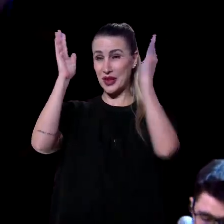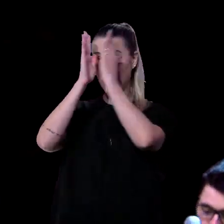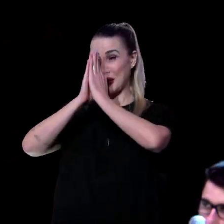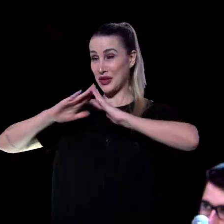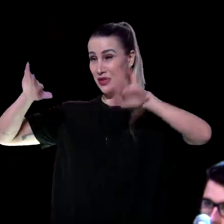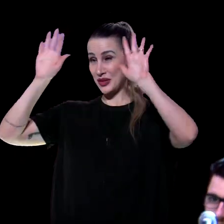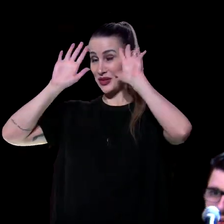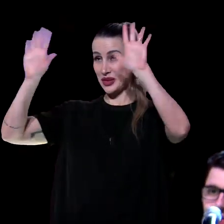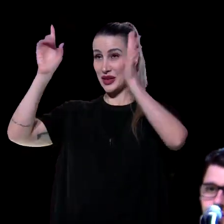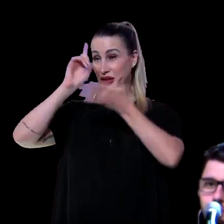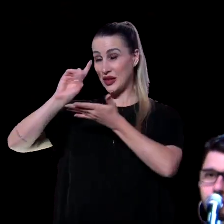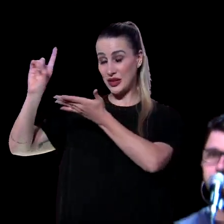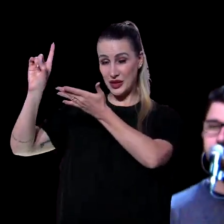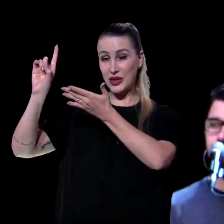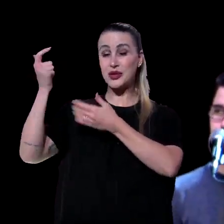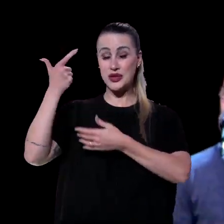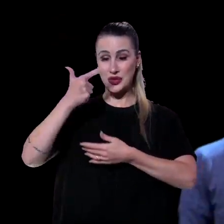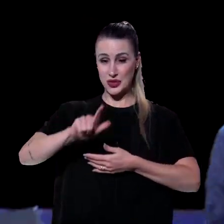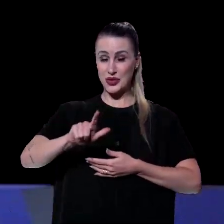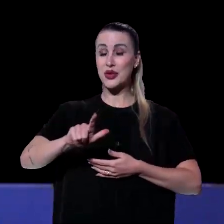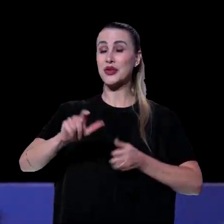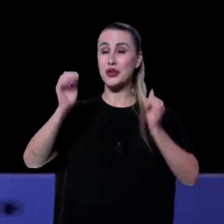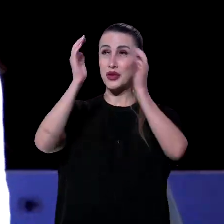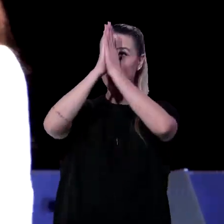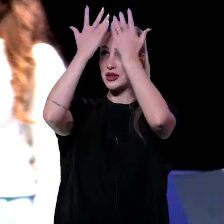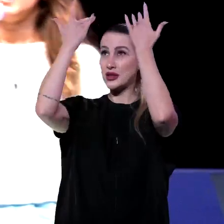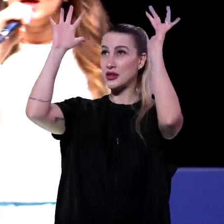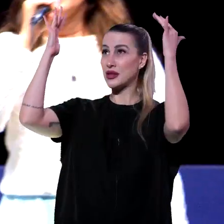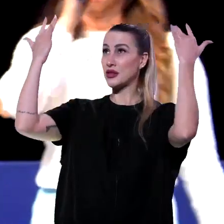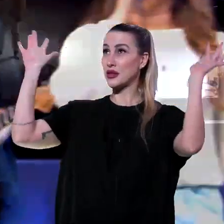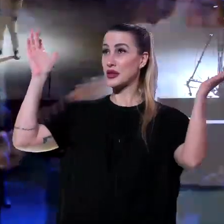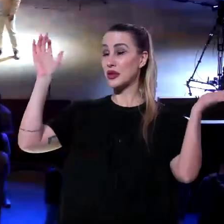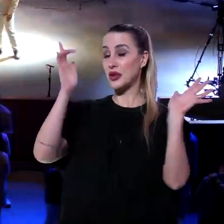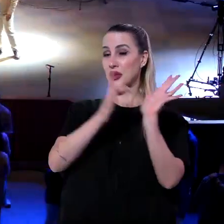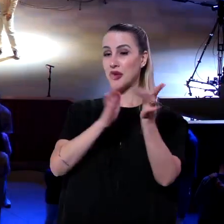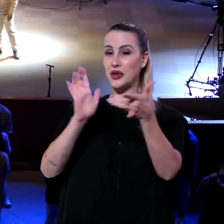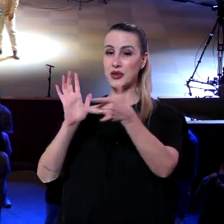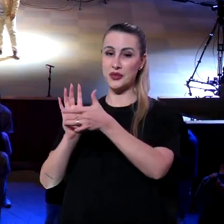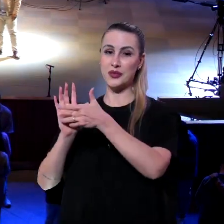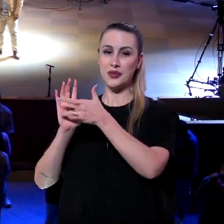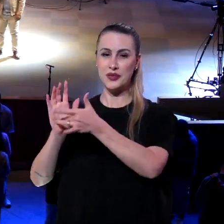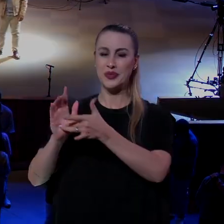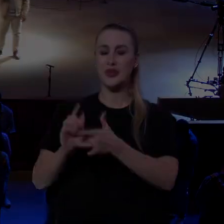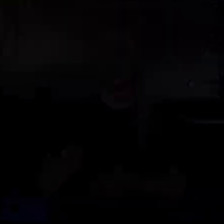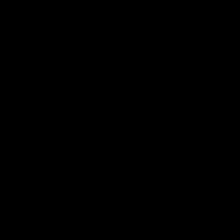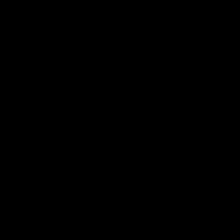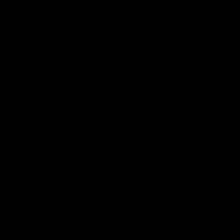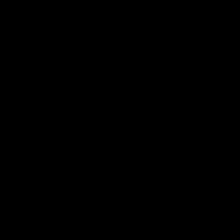mais uma vez. Continuar exaltando o nome de Jesus aqui. Glória